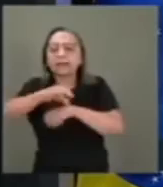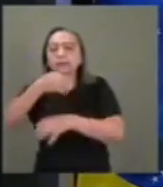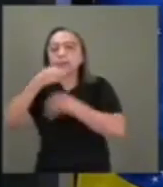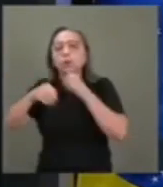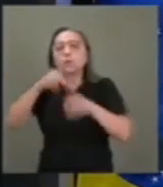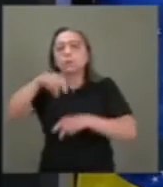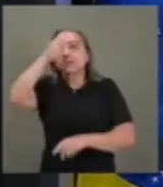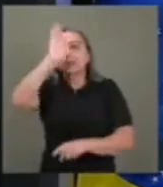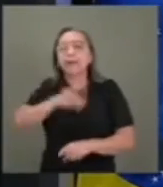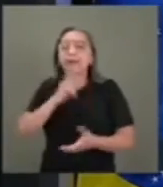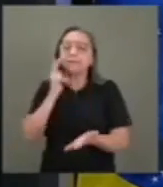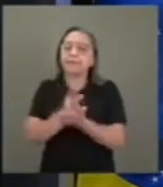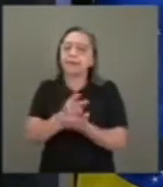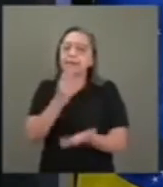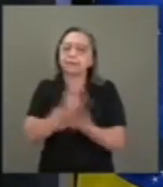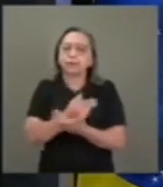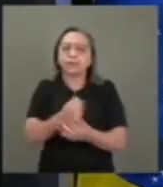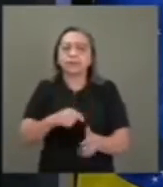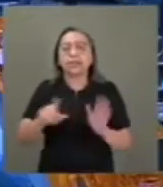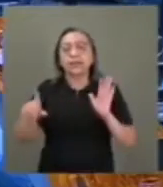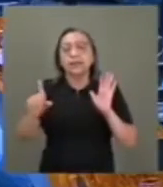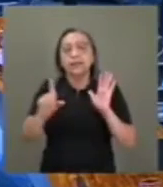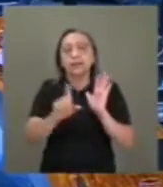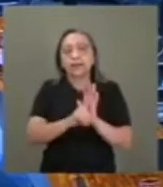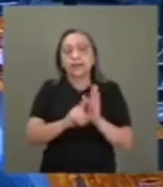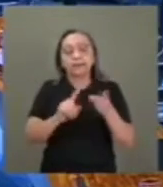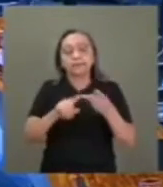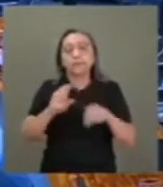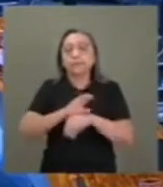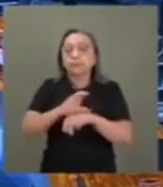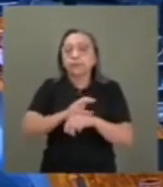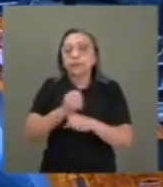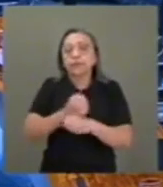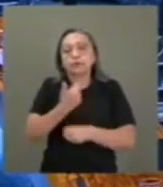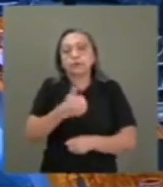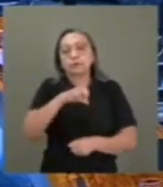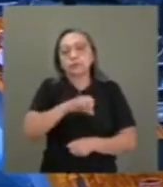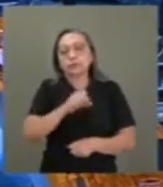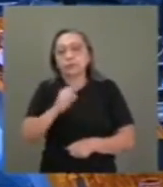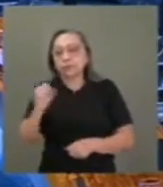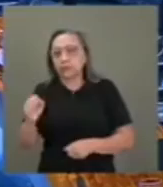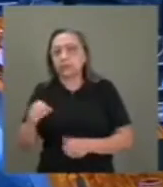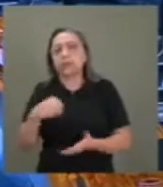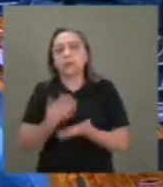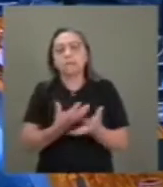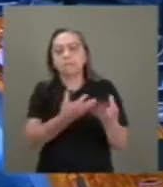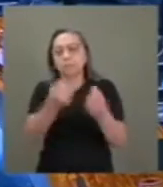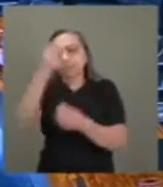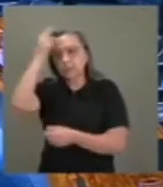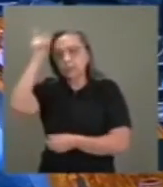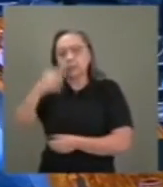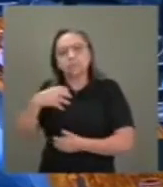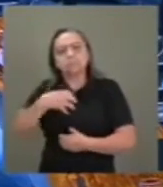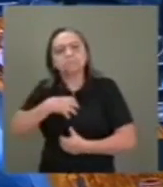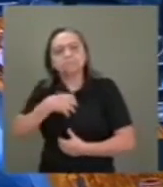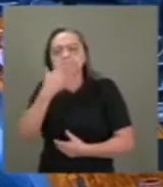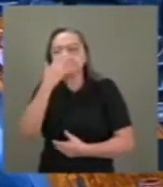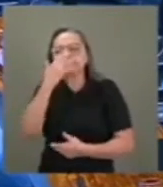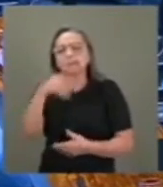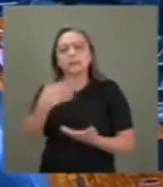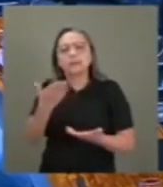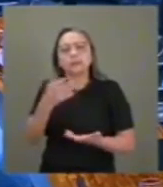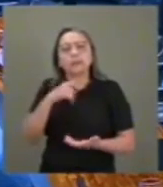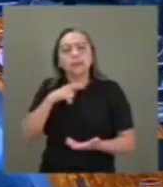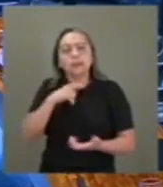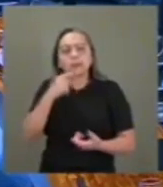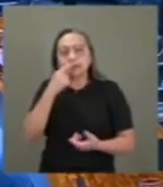é a mesma história, Fernando, em relação à Constituição de 1988, que muitas pessoas achavam que iria ter